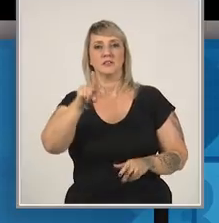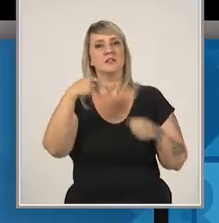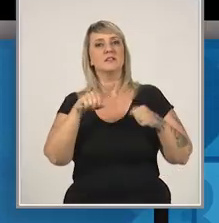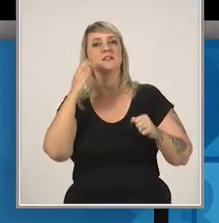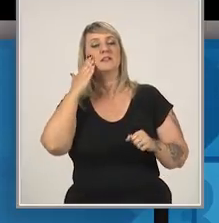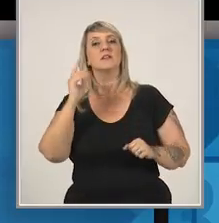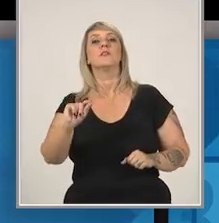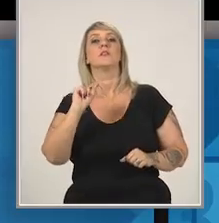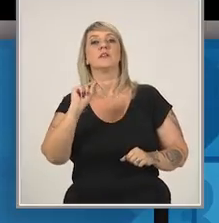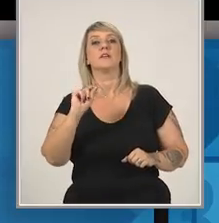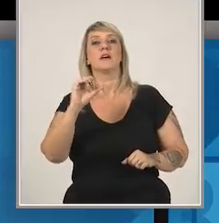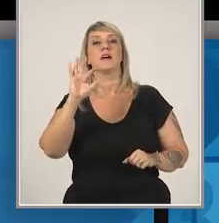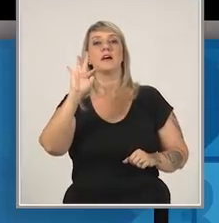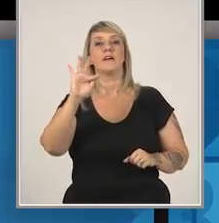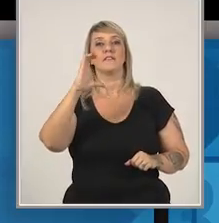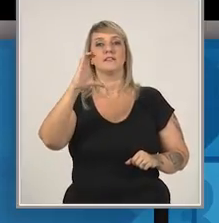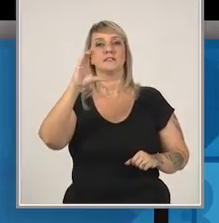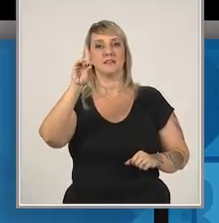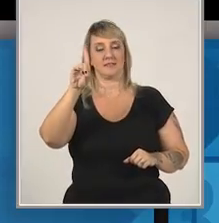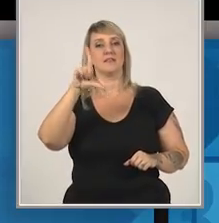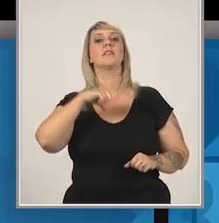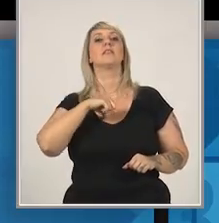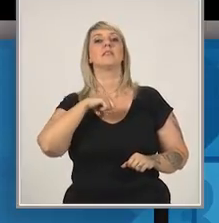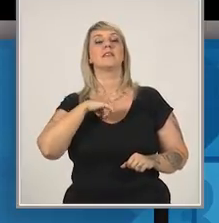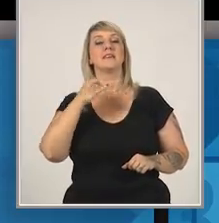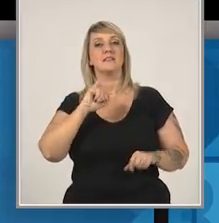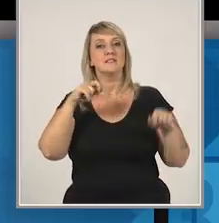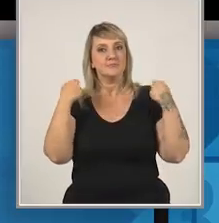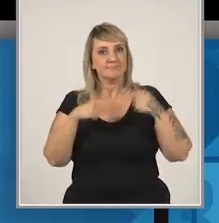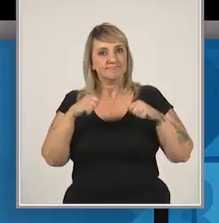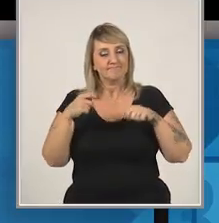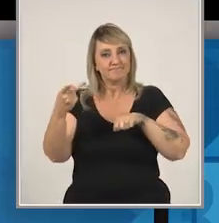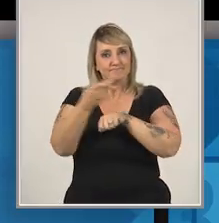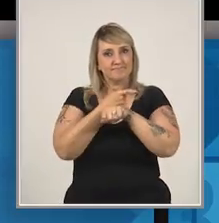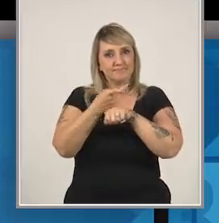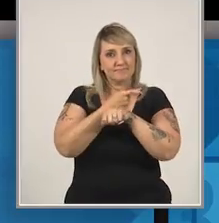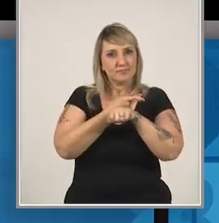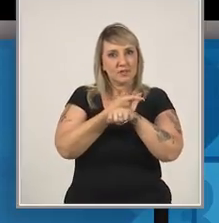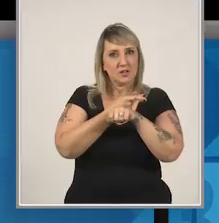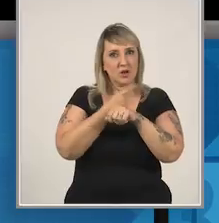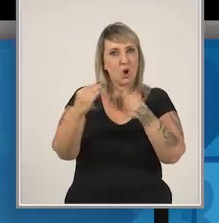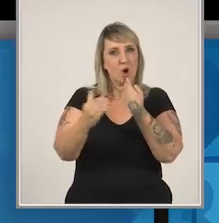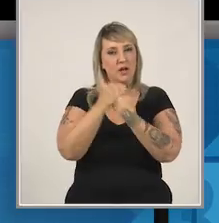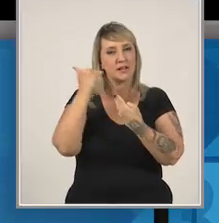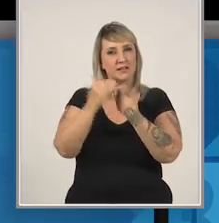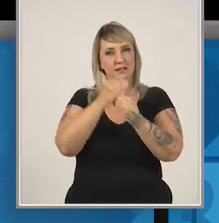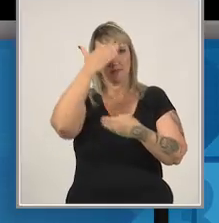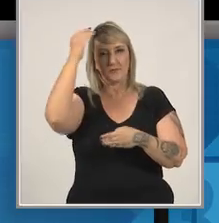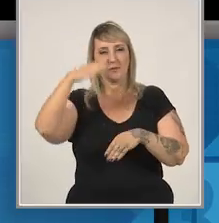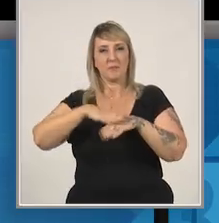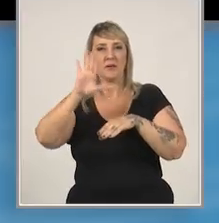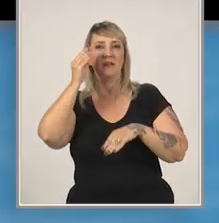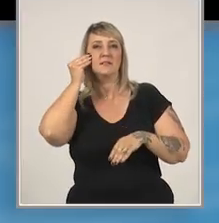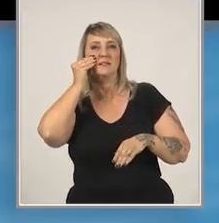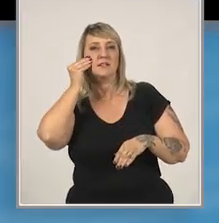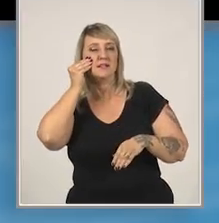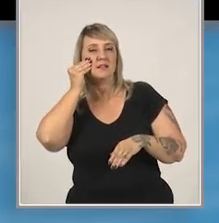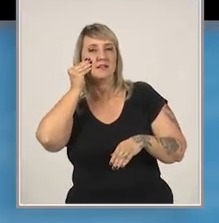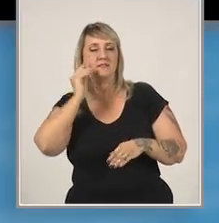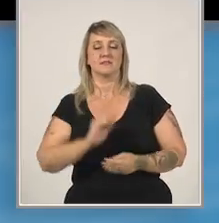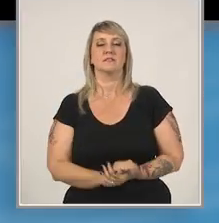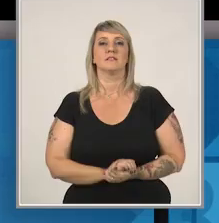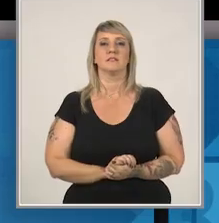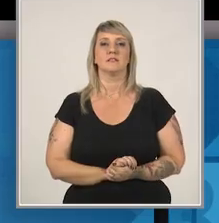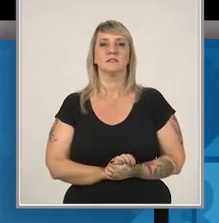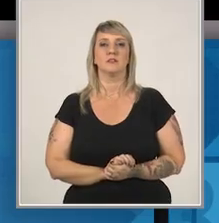O que você precisa saber é que o FCD existe e, se necessário, busque a orientação de alguém mais experiente, um consultor,